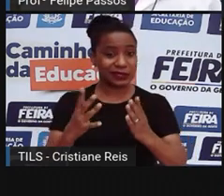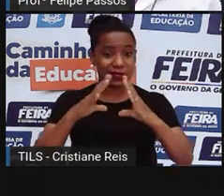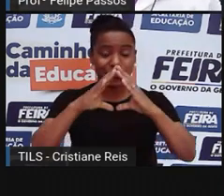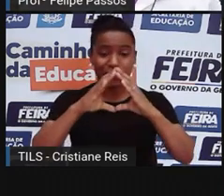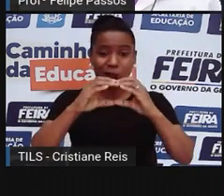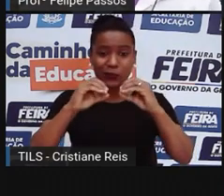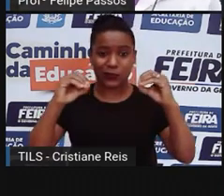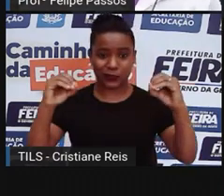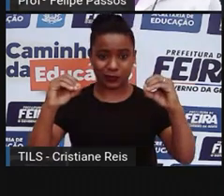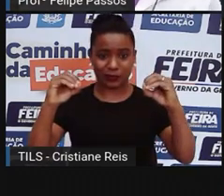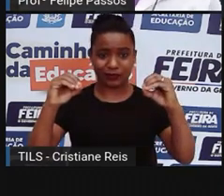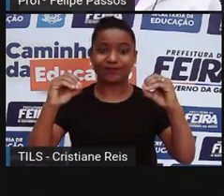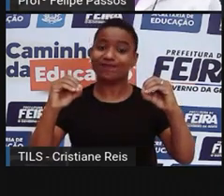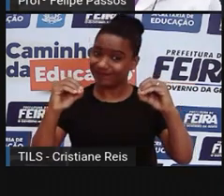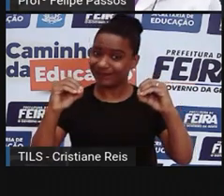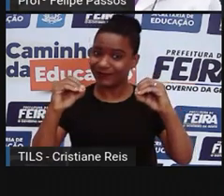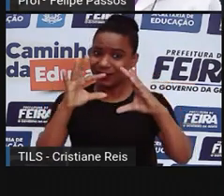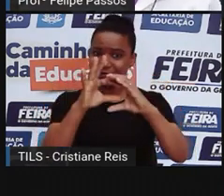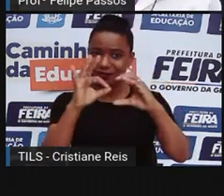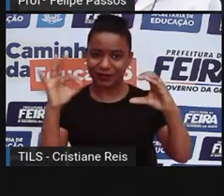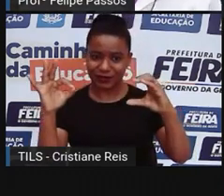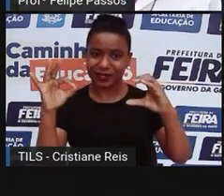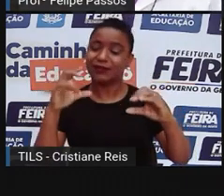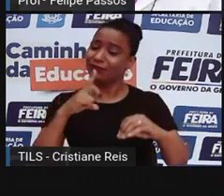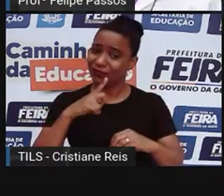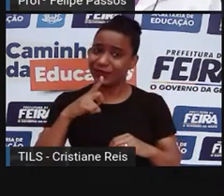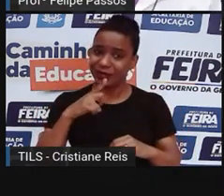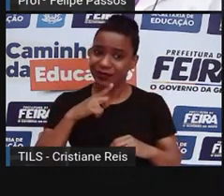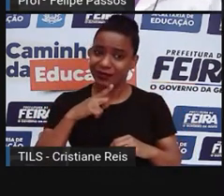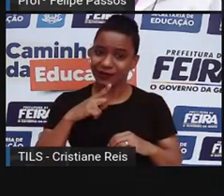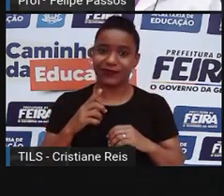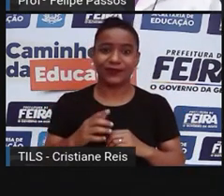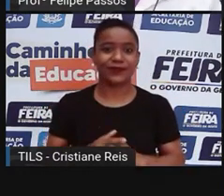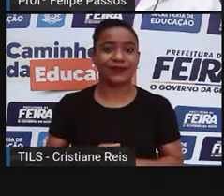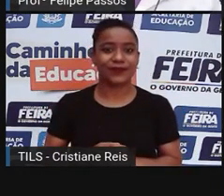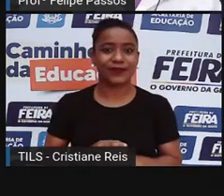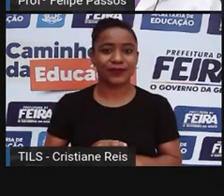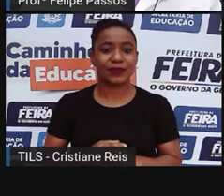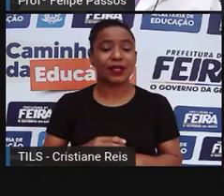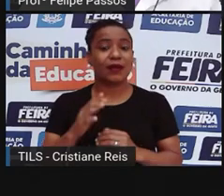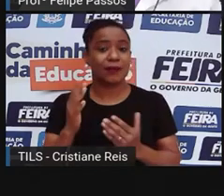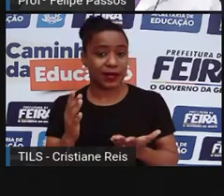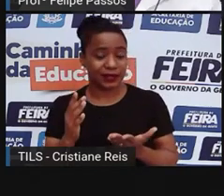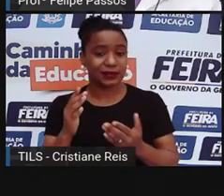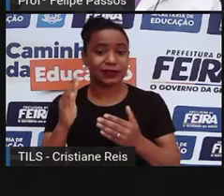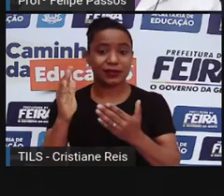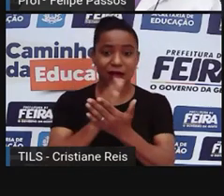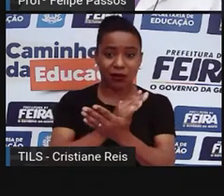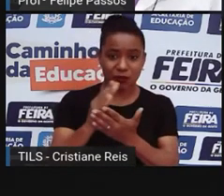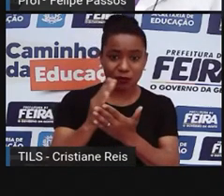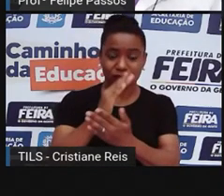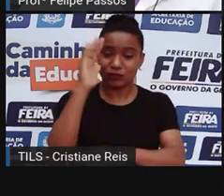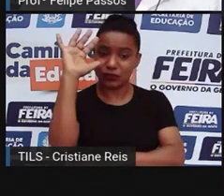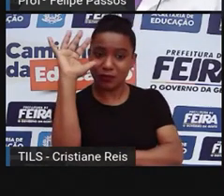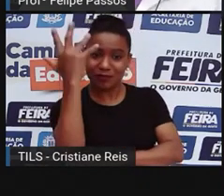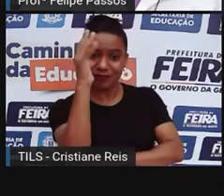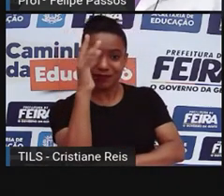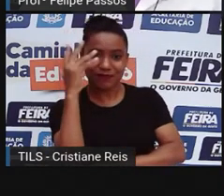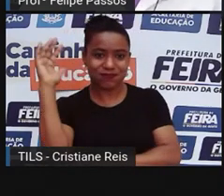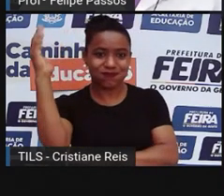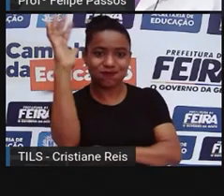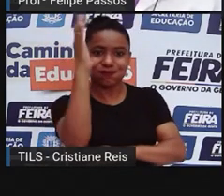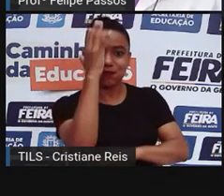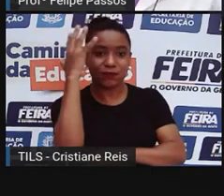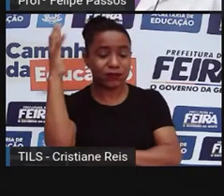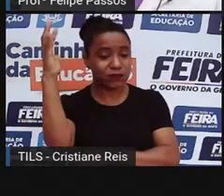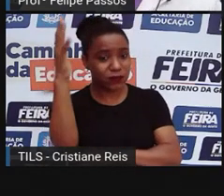ele se reproduziu. Certo? Em organismos pluricelulares, como as plantas, isso é bem comum